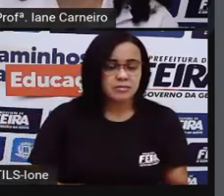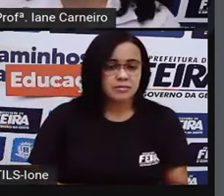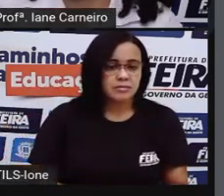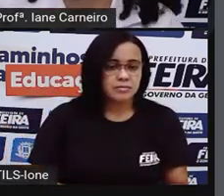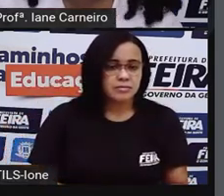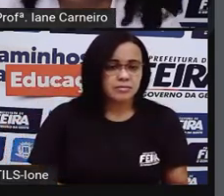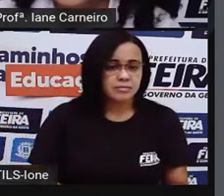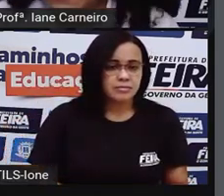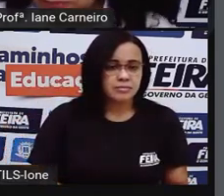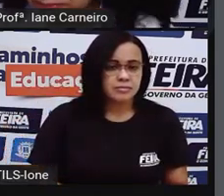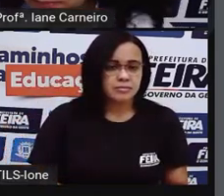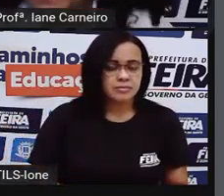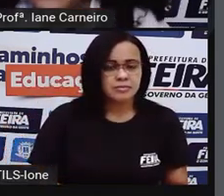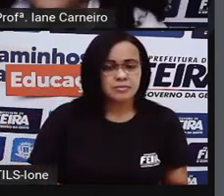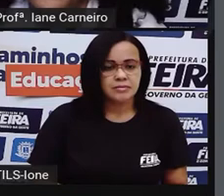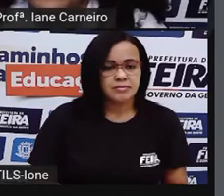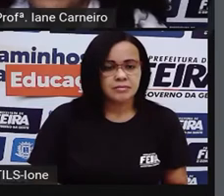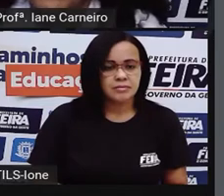ainda chamava o ladrão.